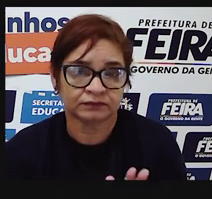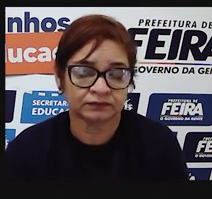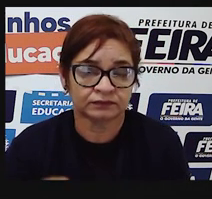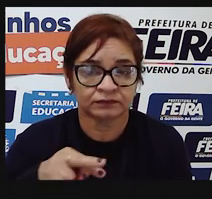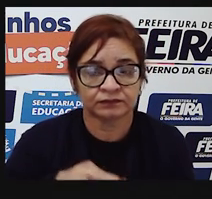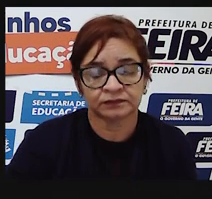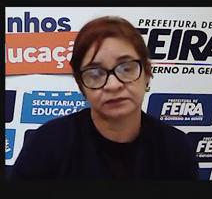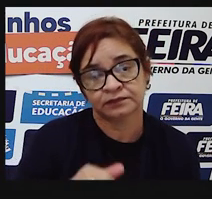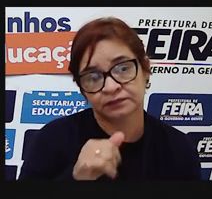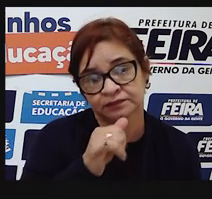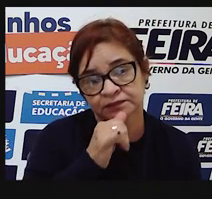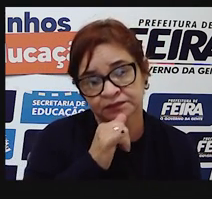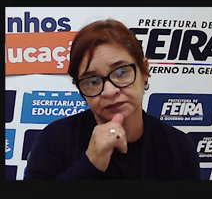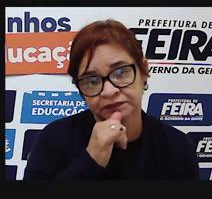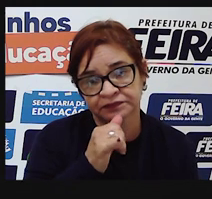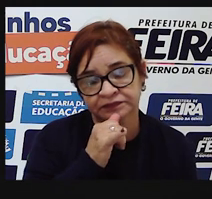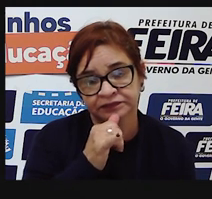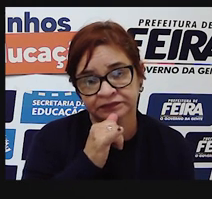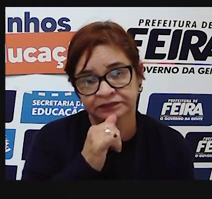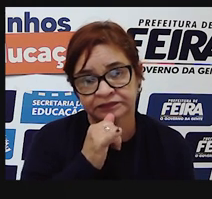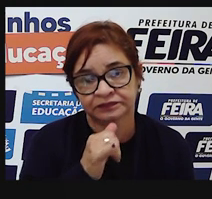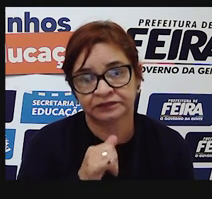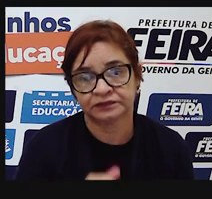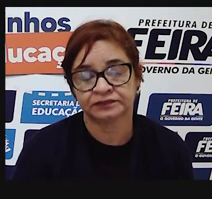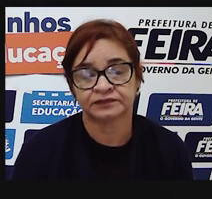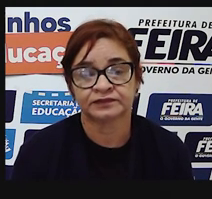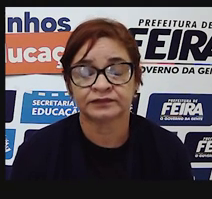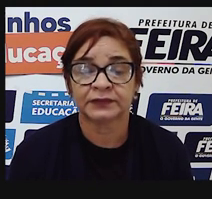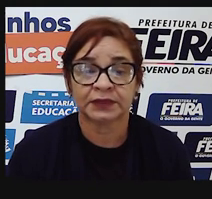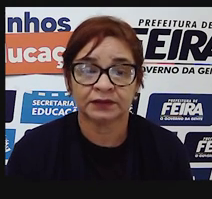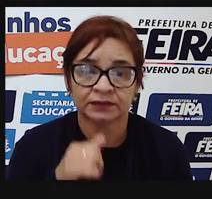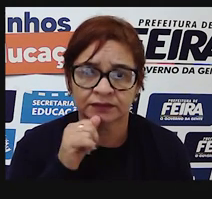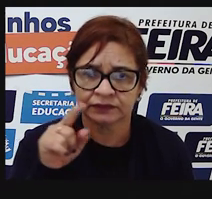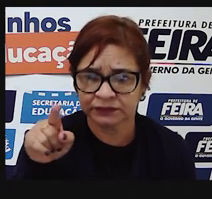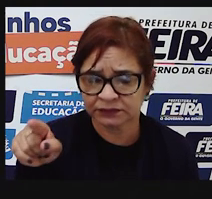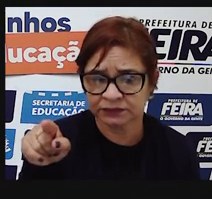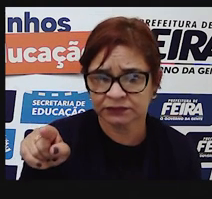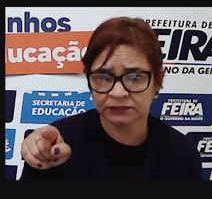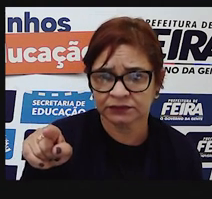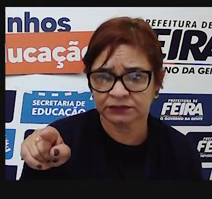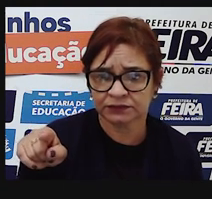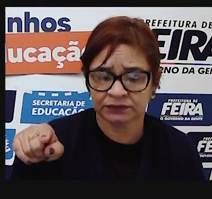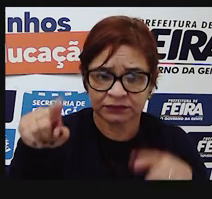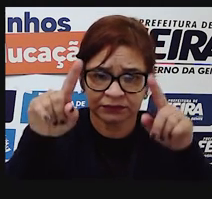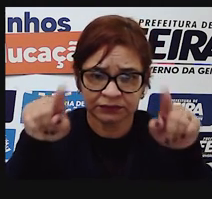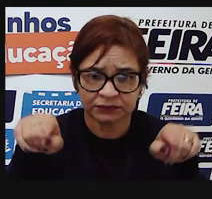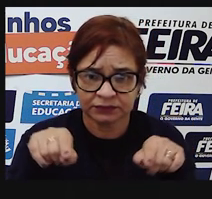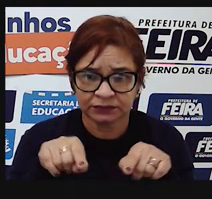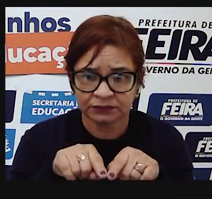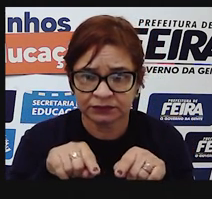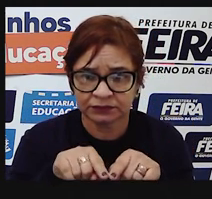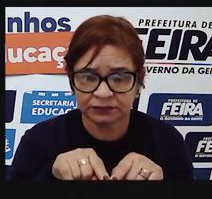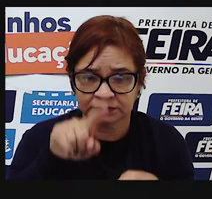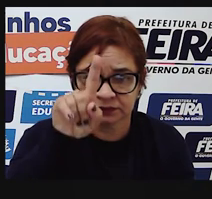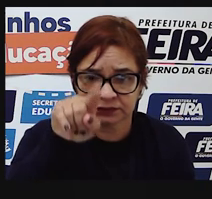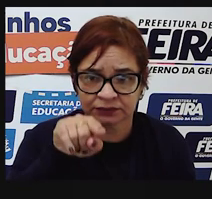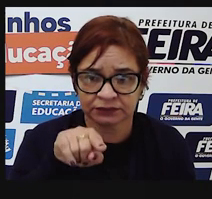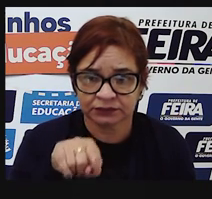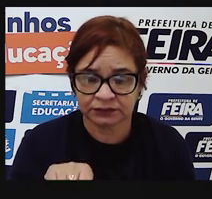Por exemplo, em manual de instrução, às vezes aparece esse símbolo que está aí no quadro laranja.